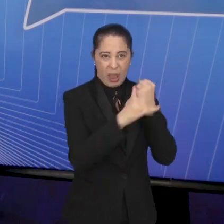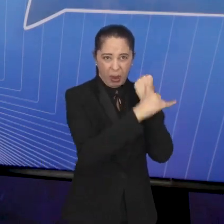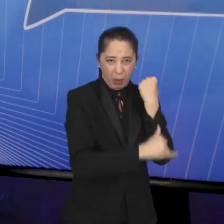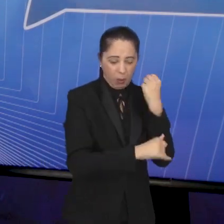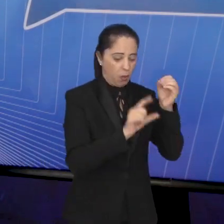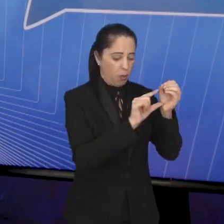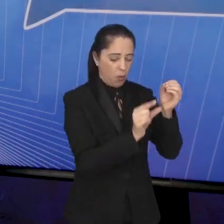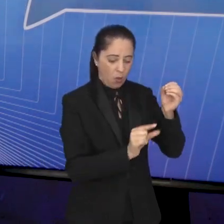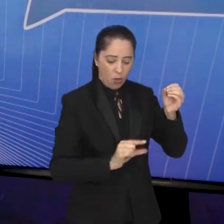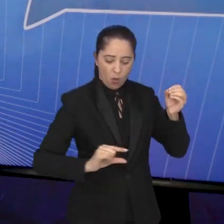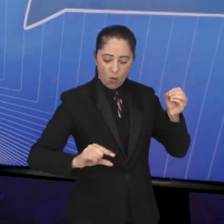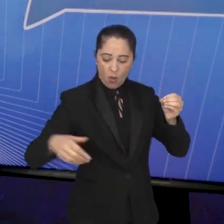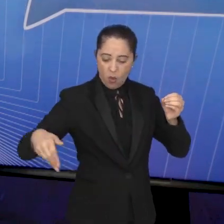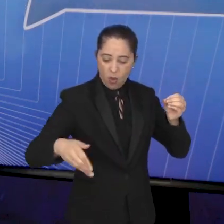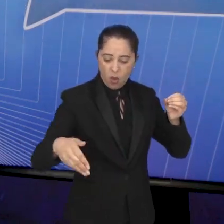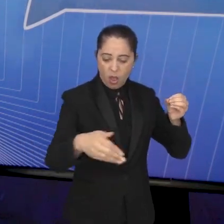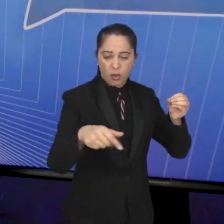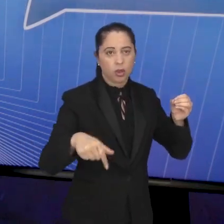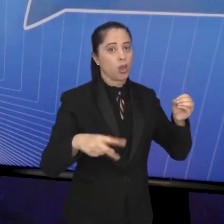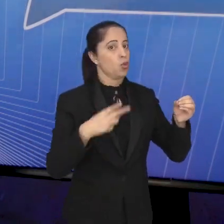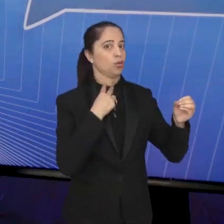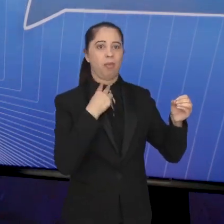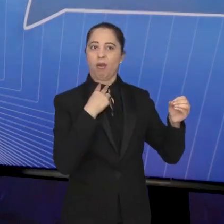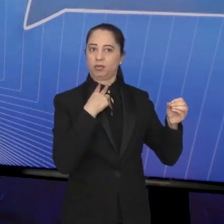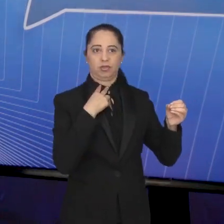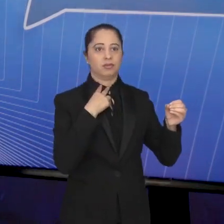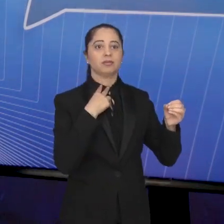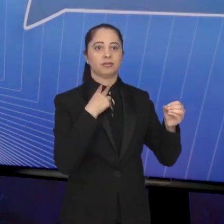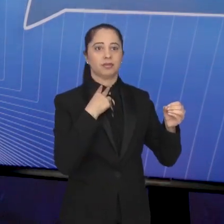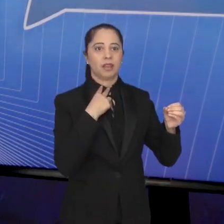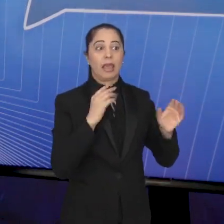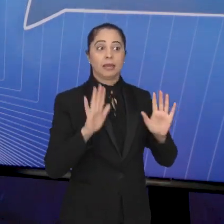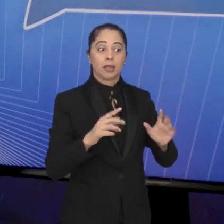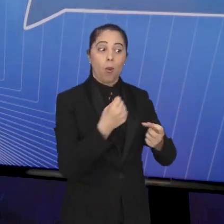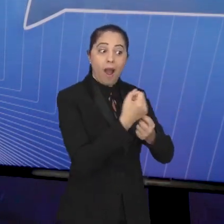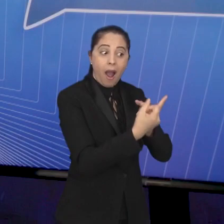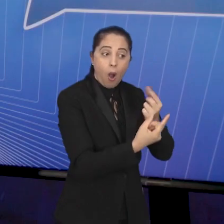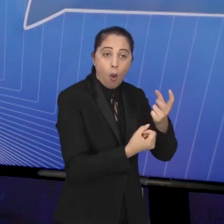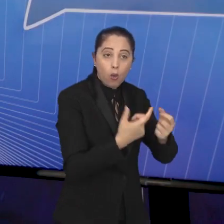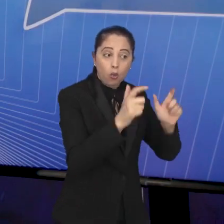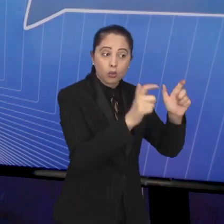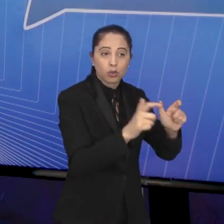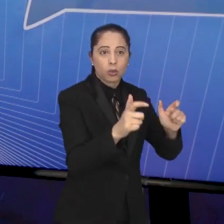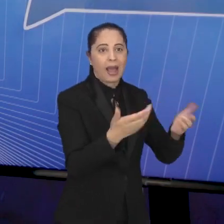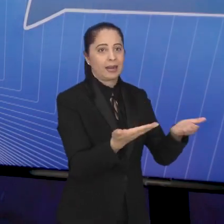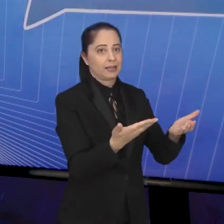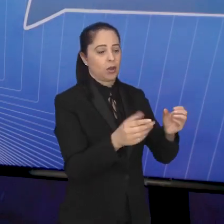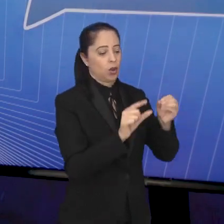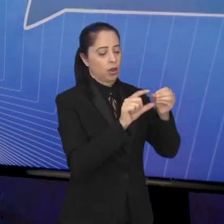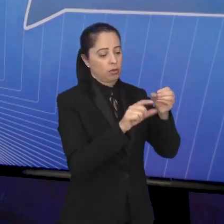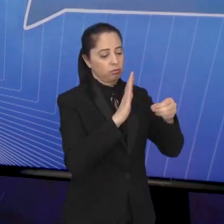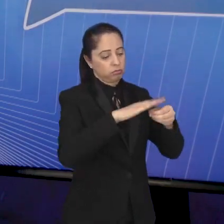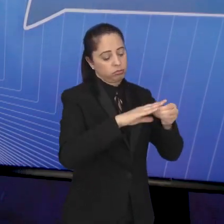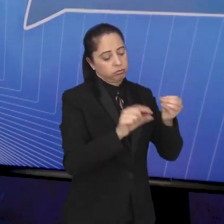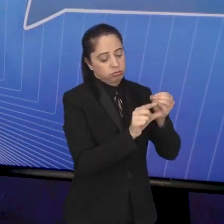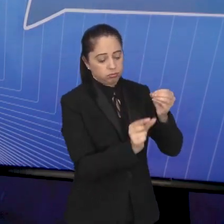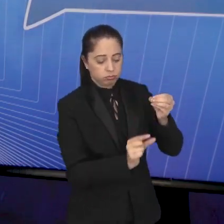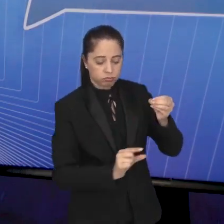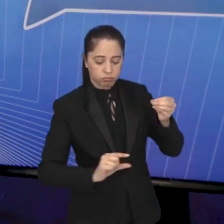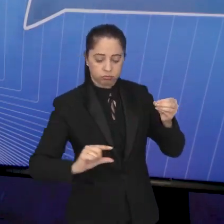já em alguns projetos, já estão deixando de jogar. Então, esses esgotos estão sendo tratados.